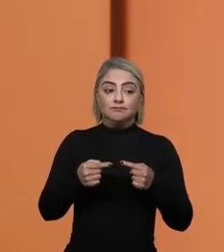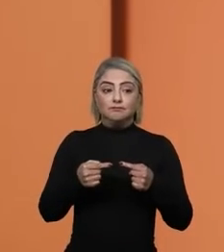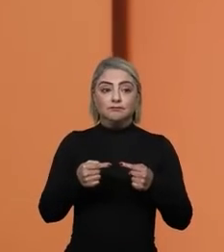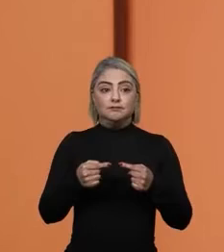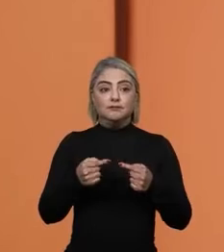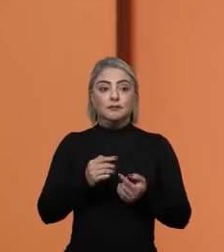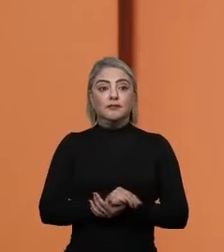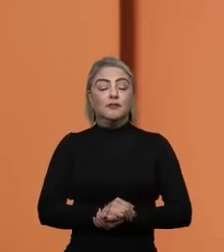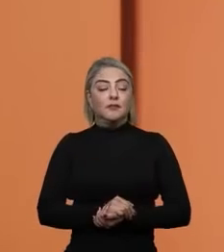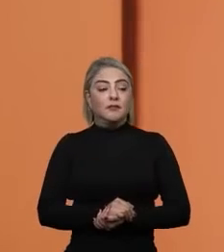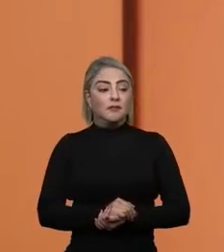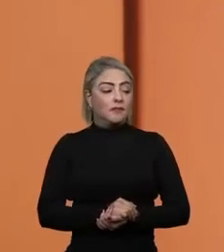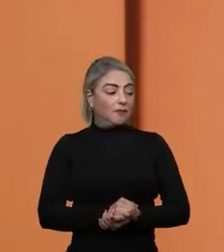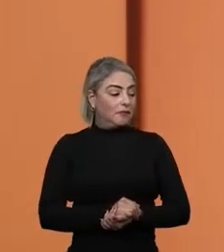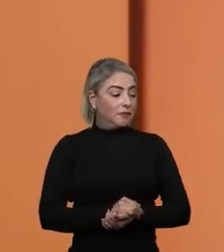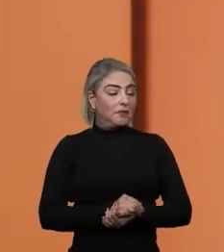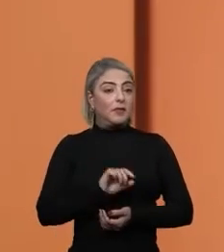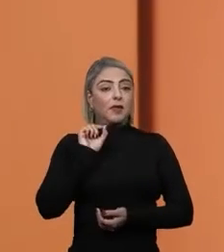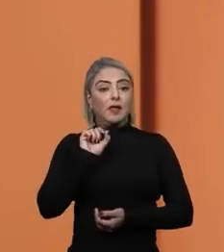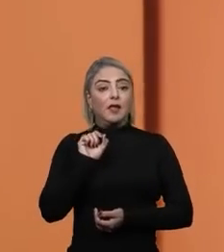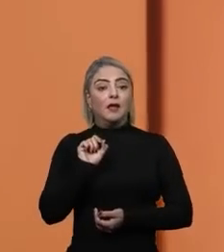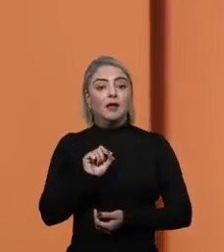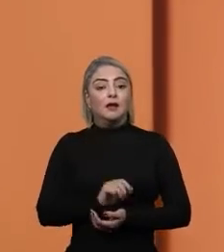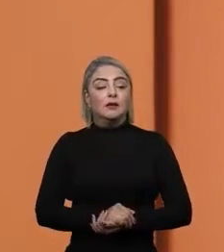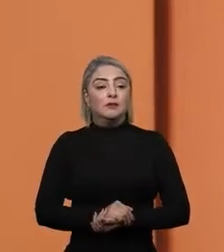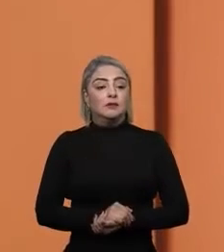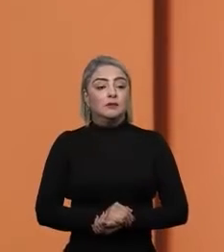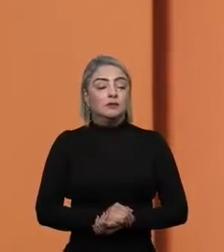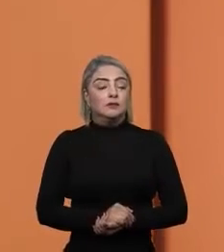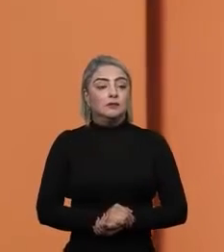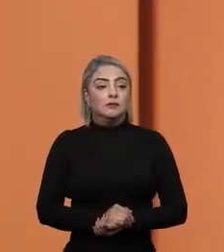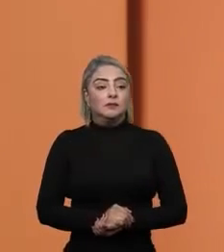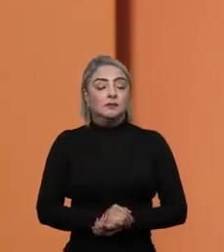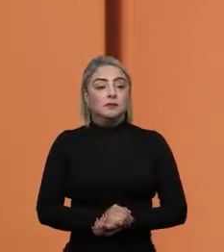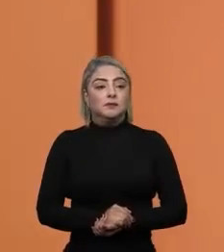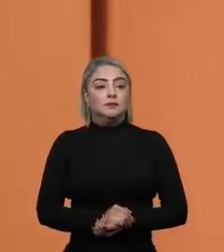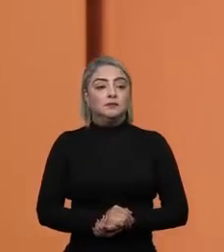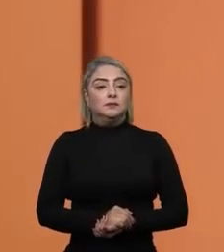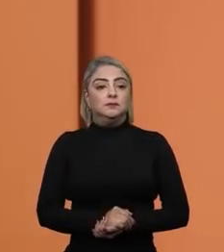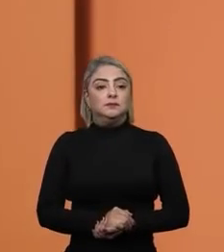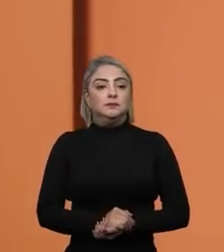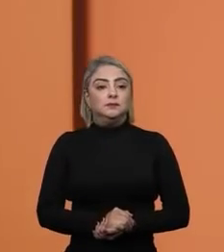Meteoro Pitch será mais curtinho. vai acontecer de oito às dez e meia.